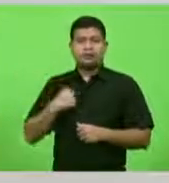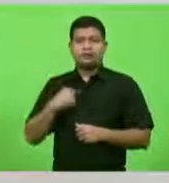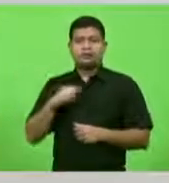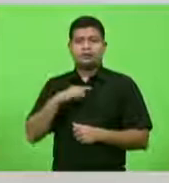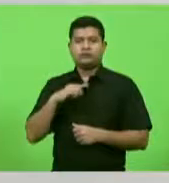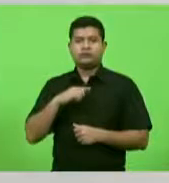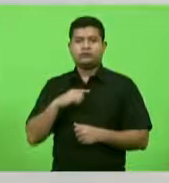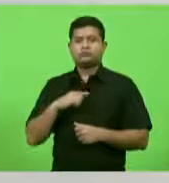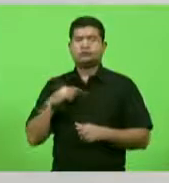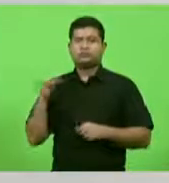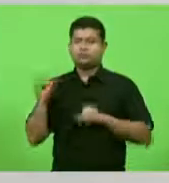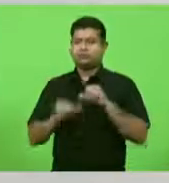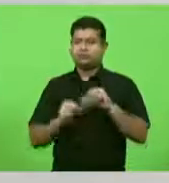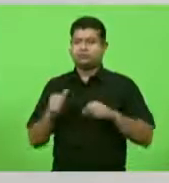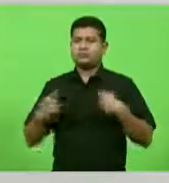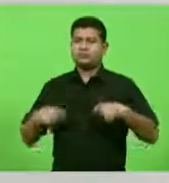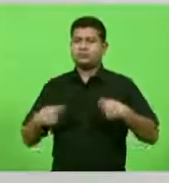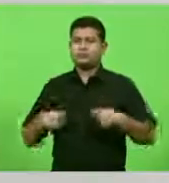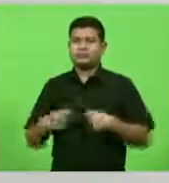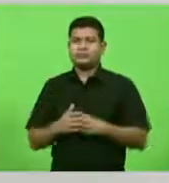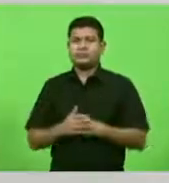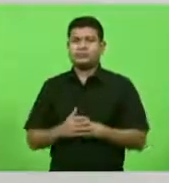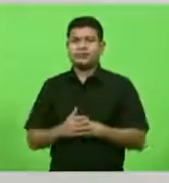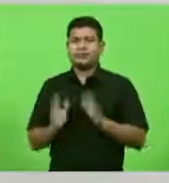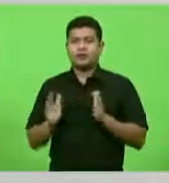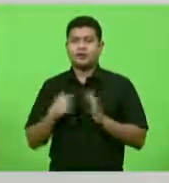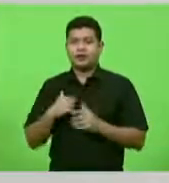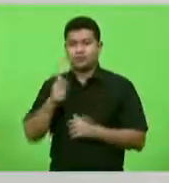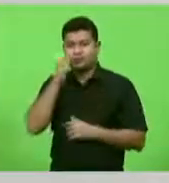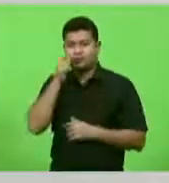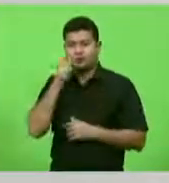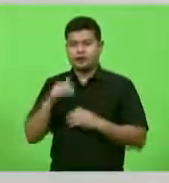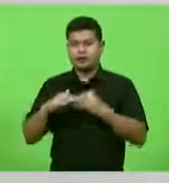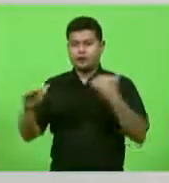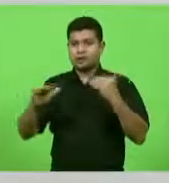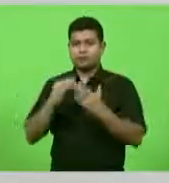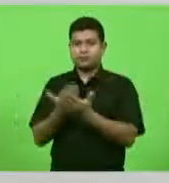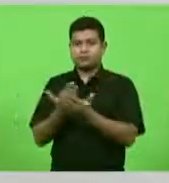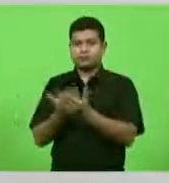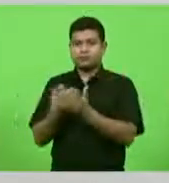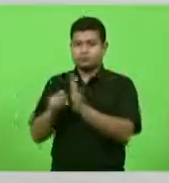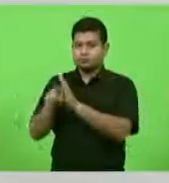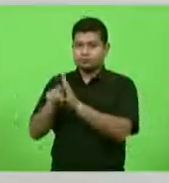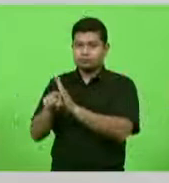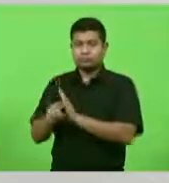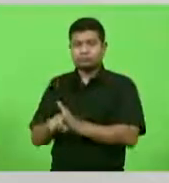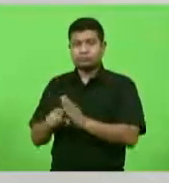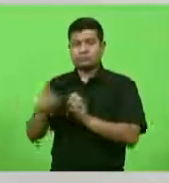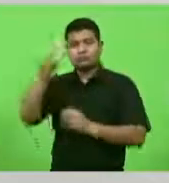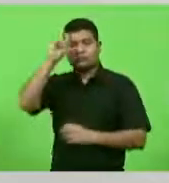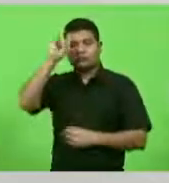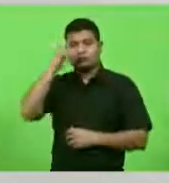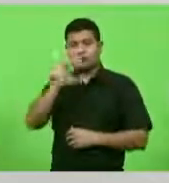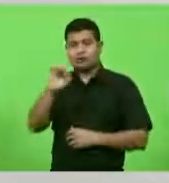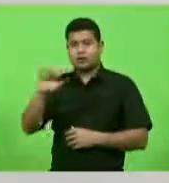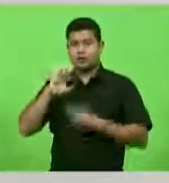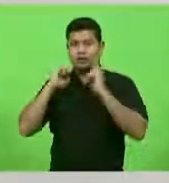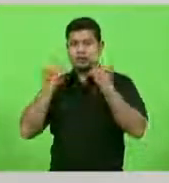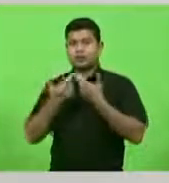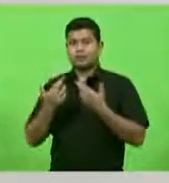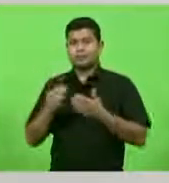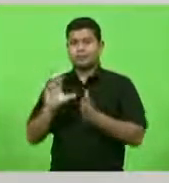precisar, sim, atualização, conforme o que ele já tem acompanhado os estudos nesses 10 dias depois daquela reunião.